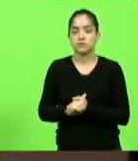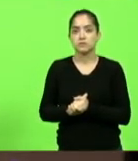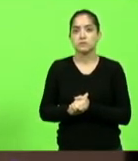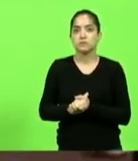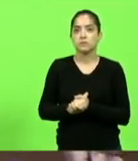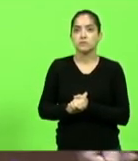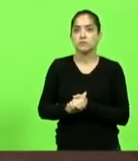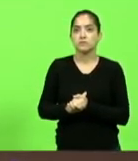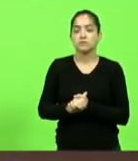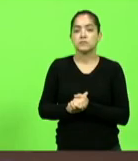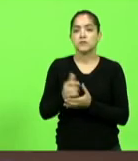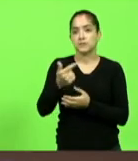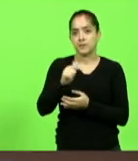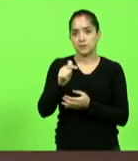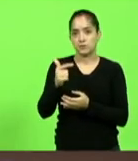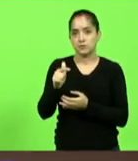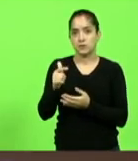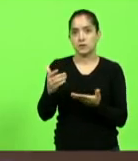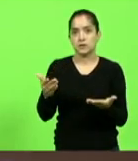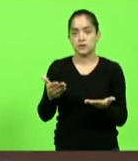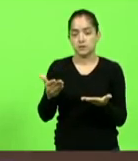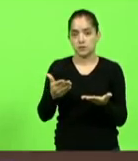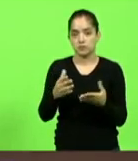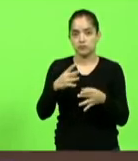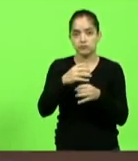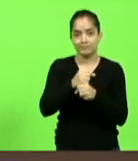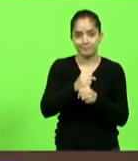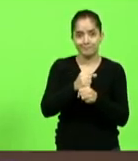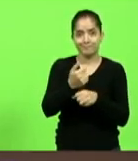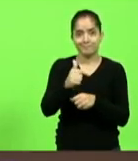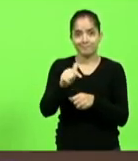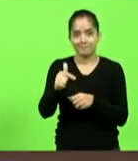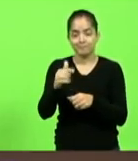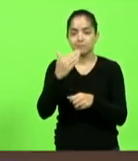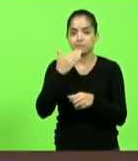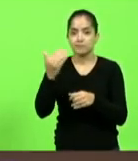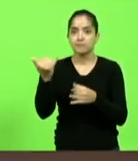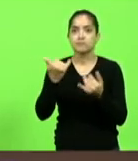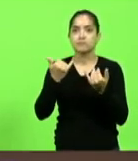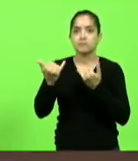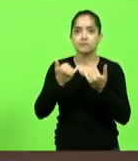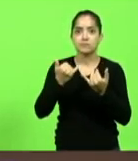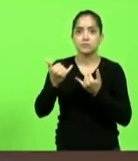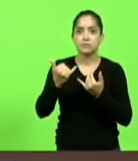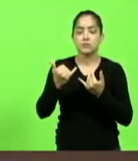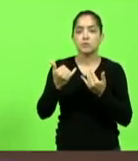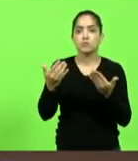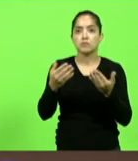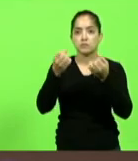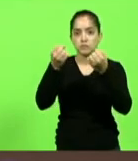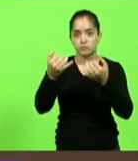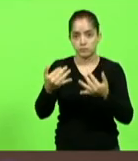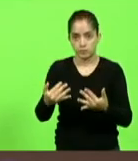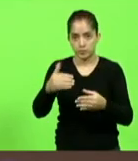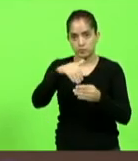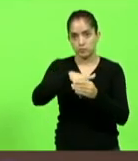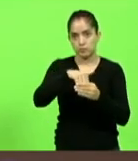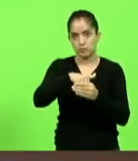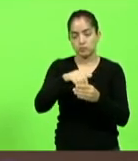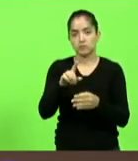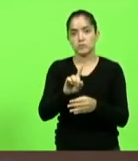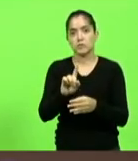também não precisam ser votados então por falta de quórum os pedidos de informação moção e requerimentos não serão votados essa